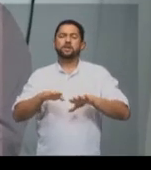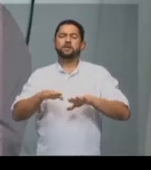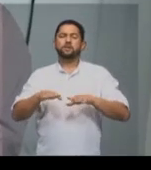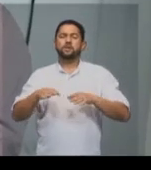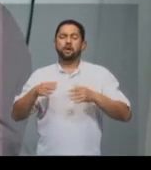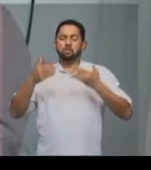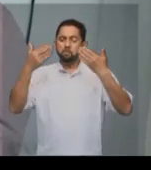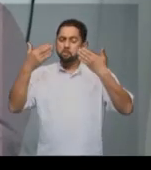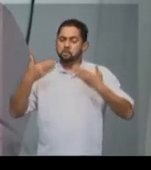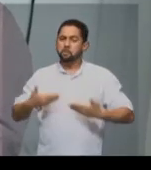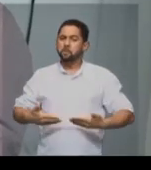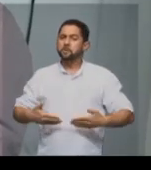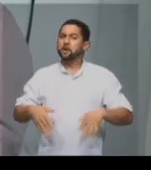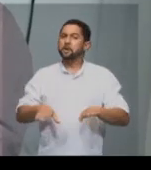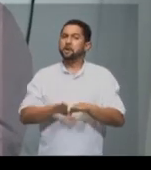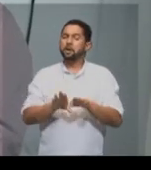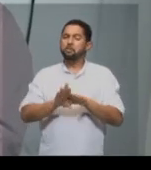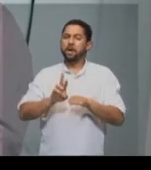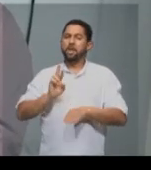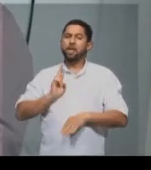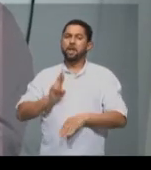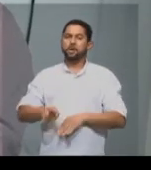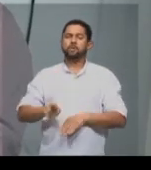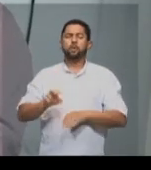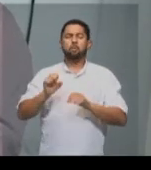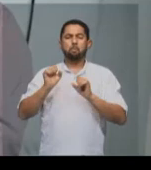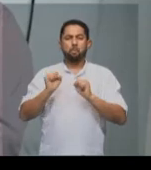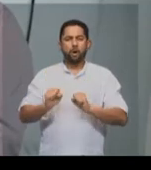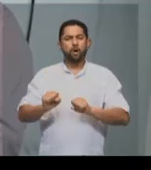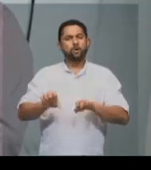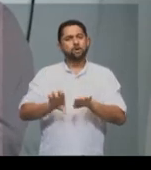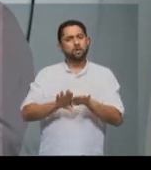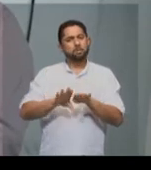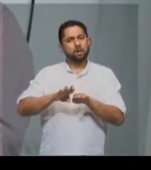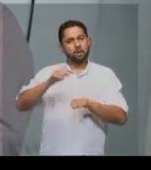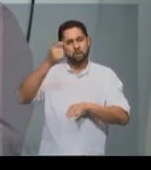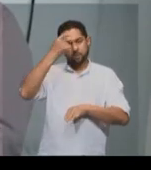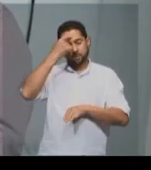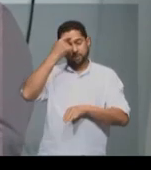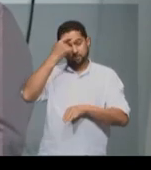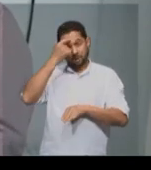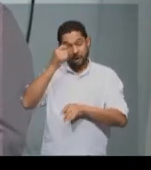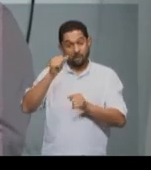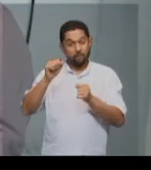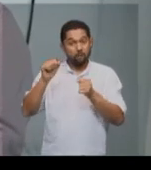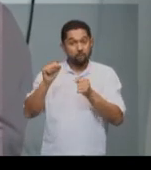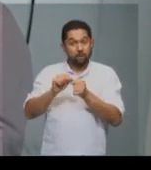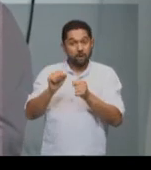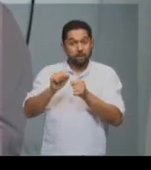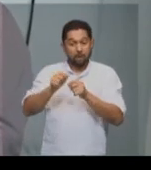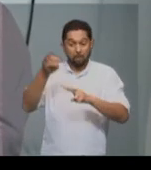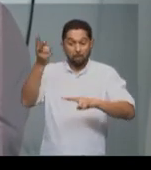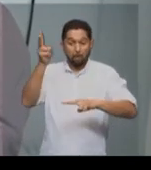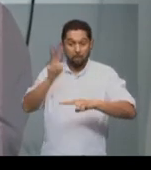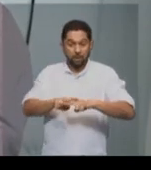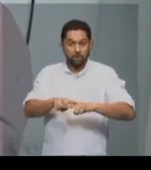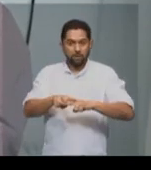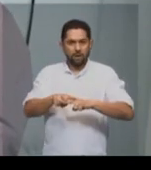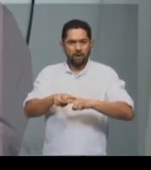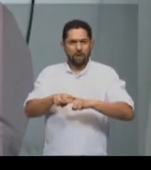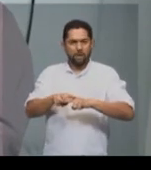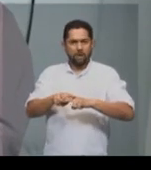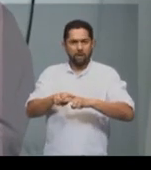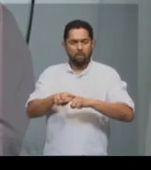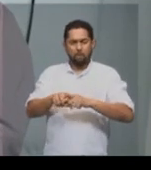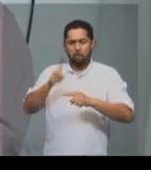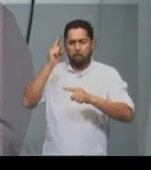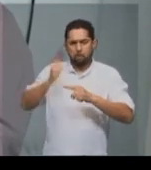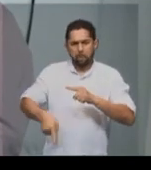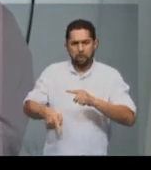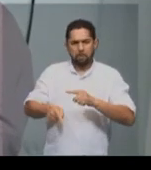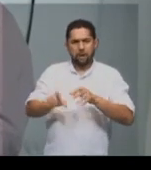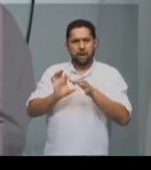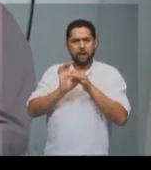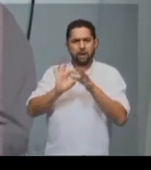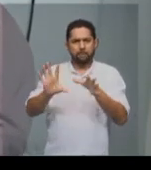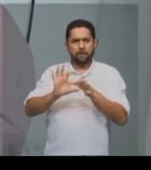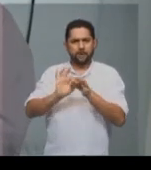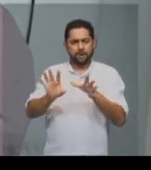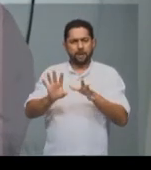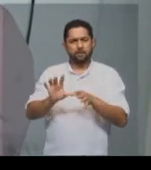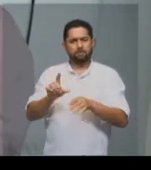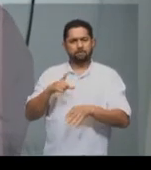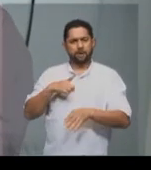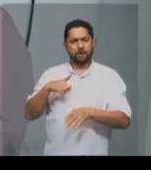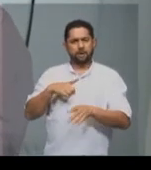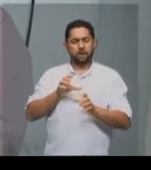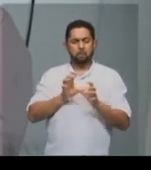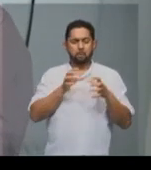religiosa, ela pode ser moral. É o ato de tirar a liberdade de outro ser humano para seu próprio benefício.